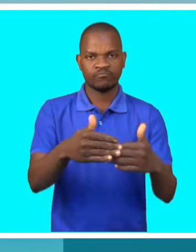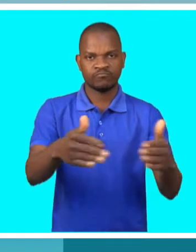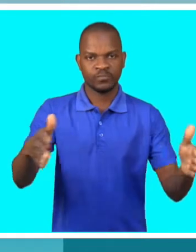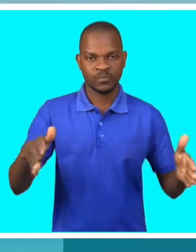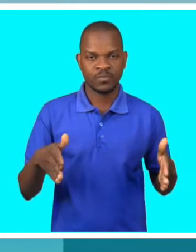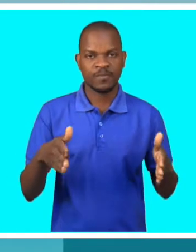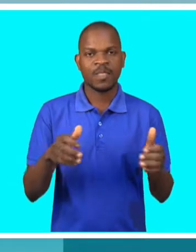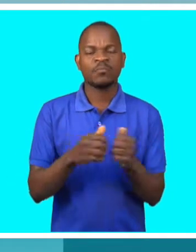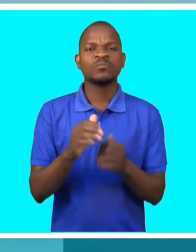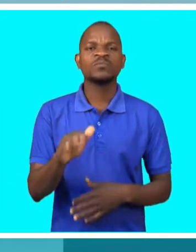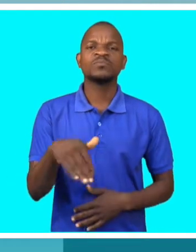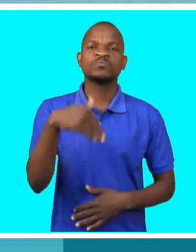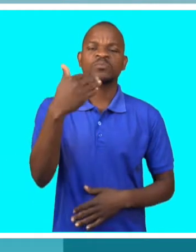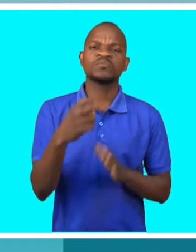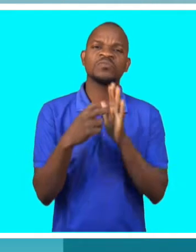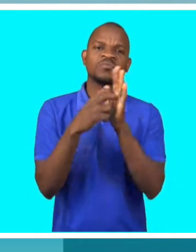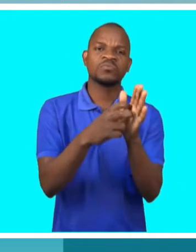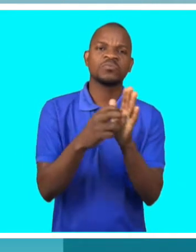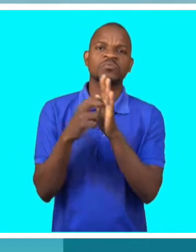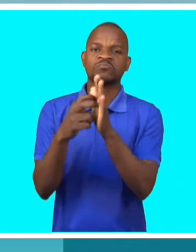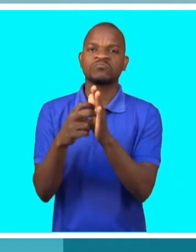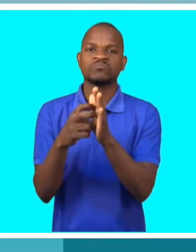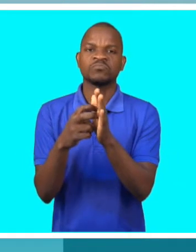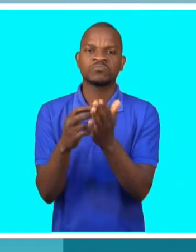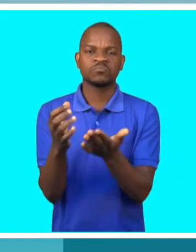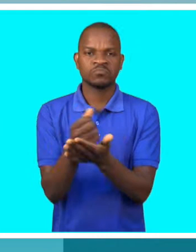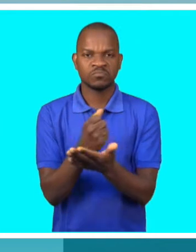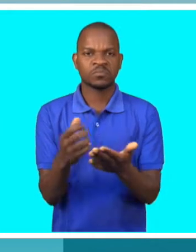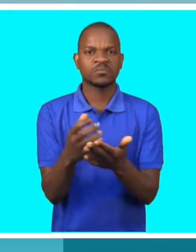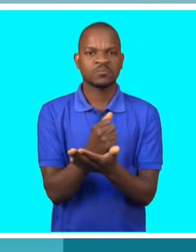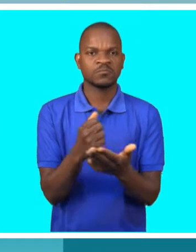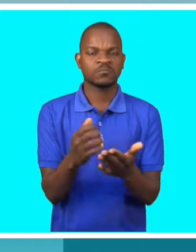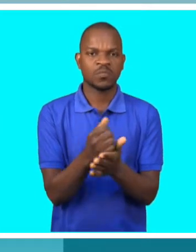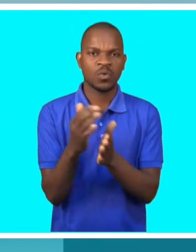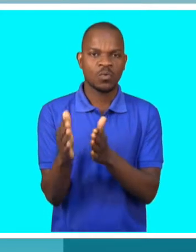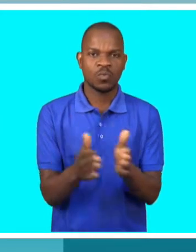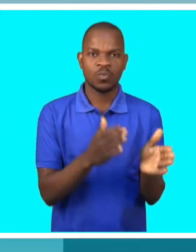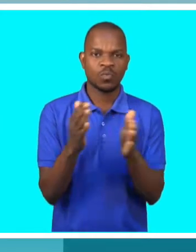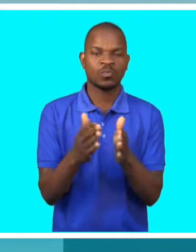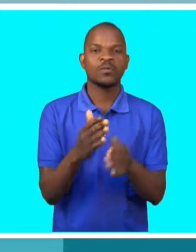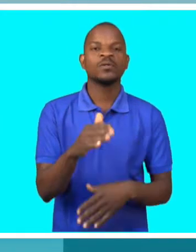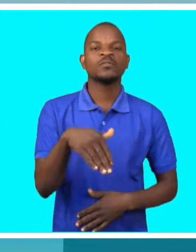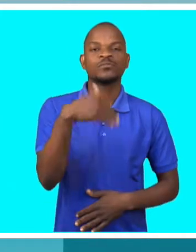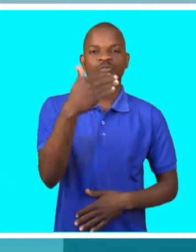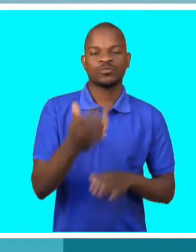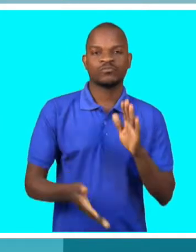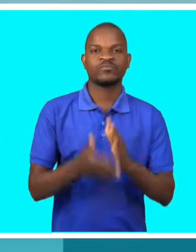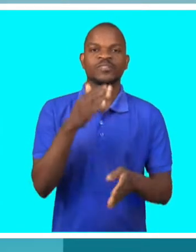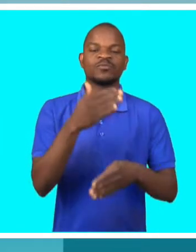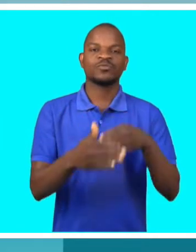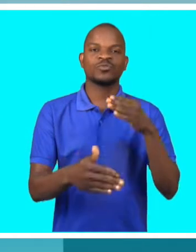E, nas outras viagens, conseguia organizar e até conseguir construir